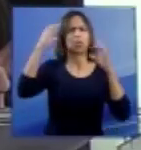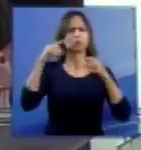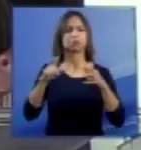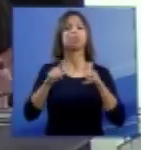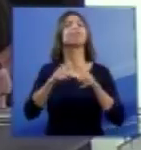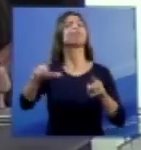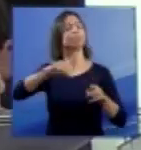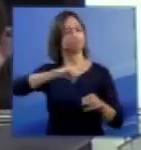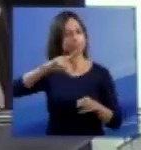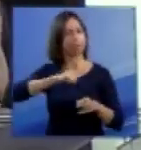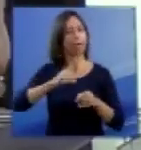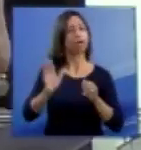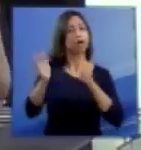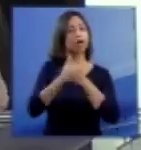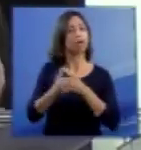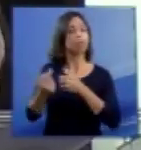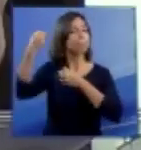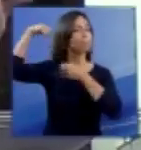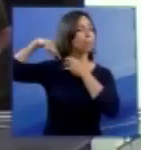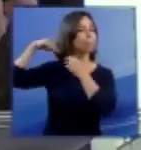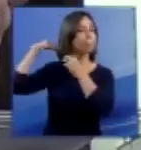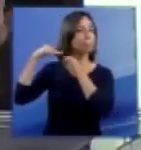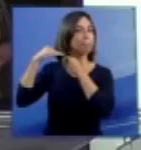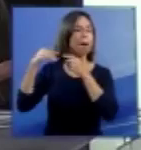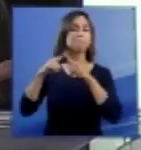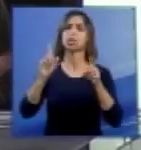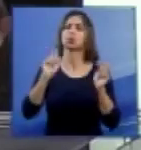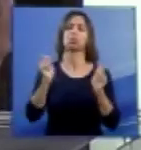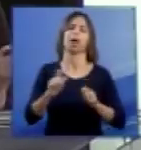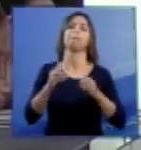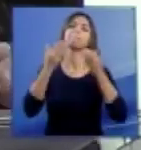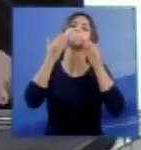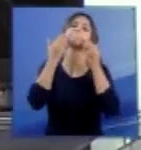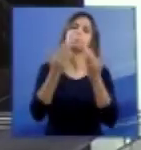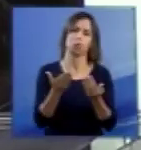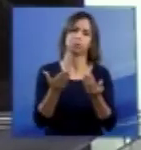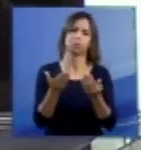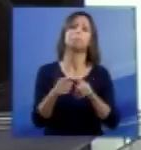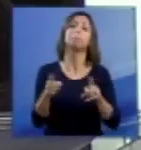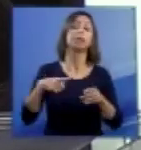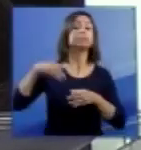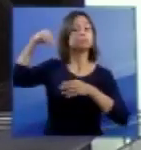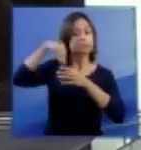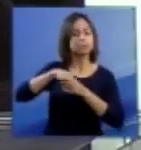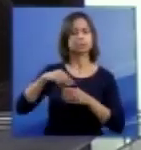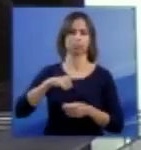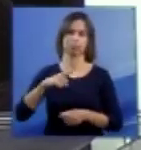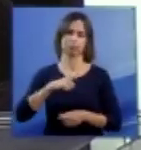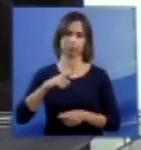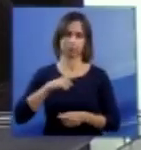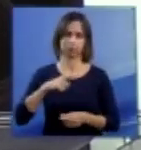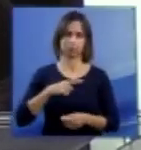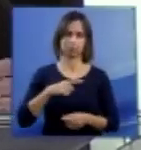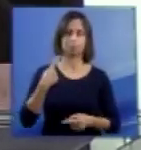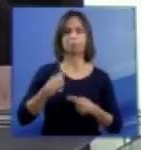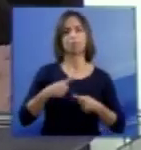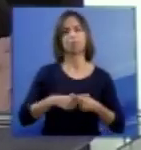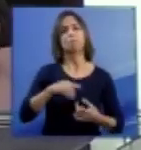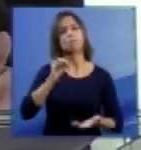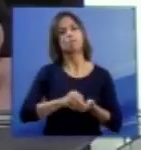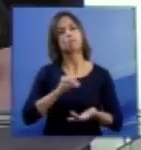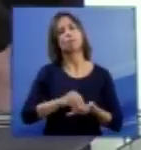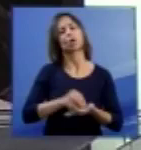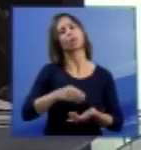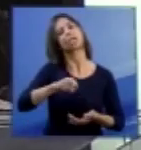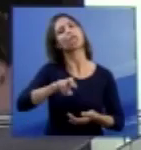pelo tronco cerebral alto, mas ele não tem como se expressar fenomenicamente porque lhe faltam os instrumentos neurais